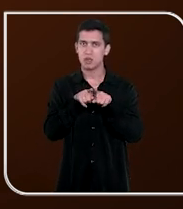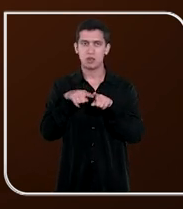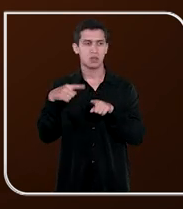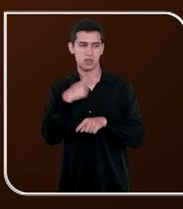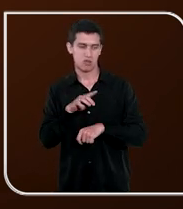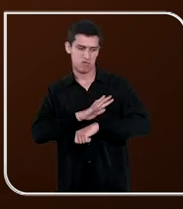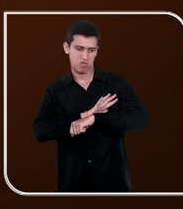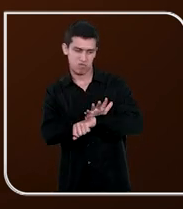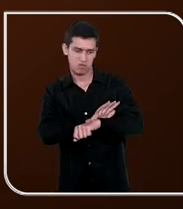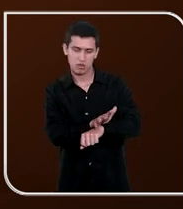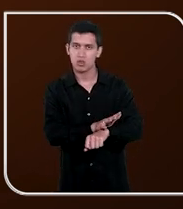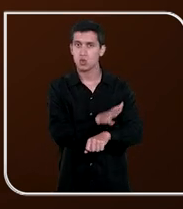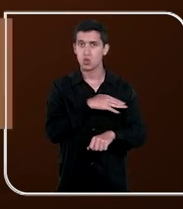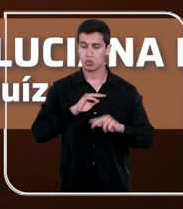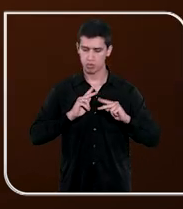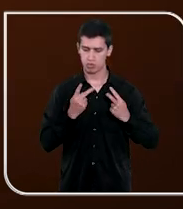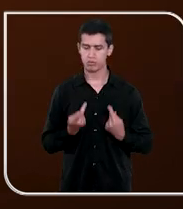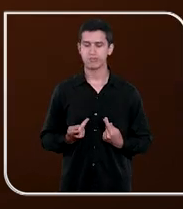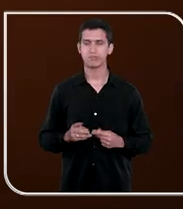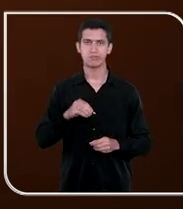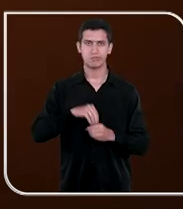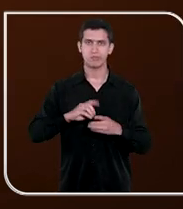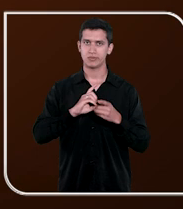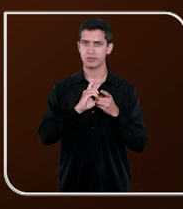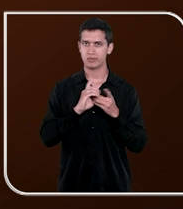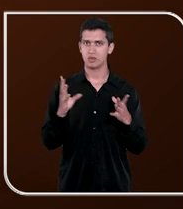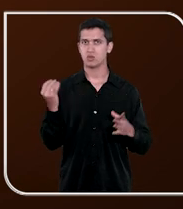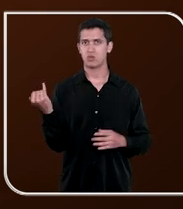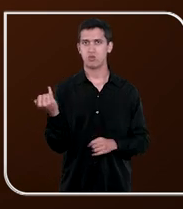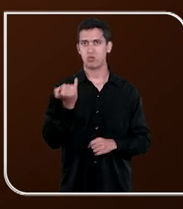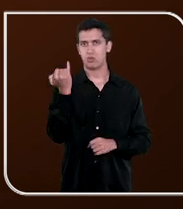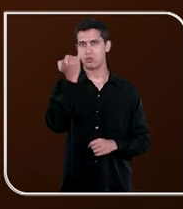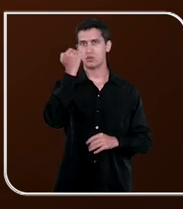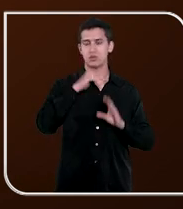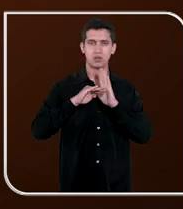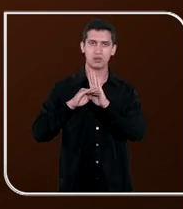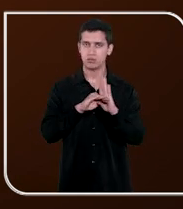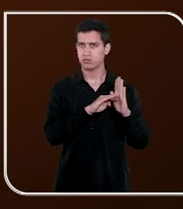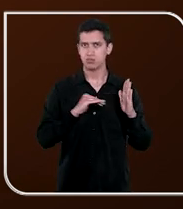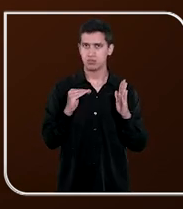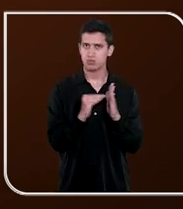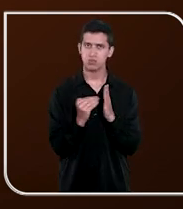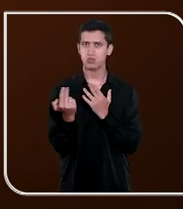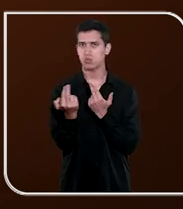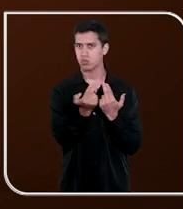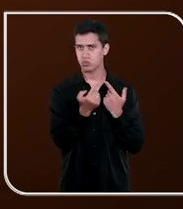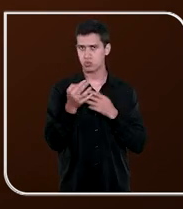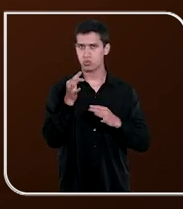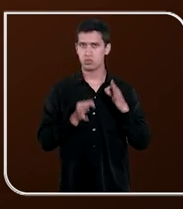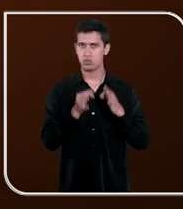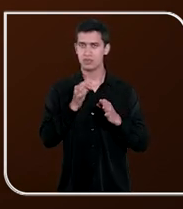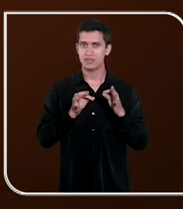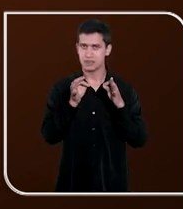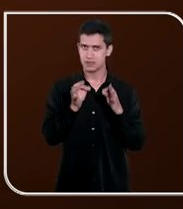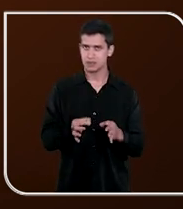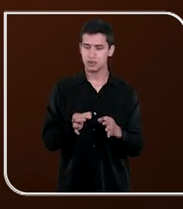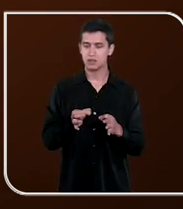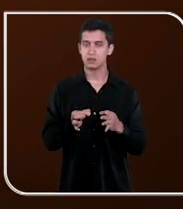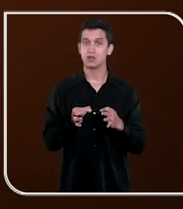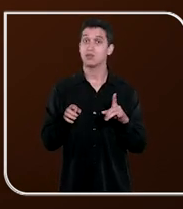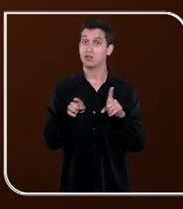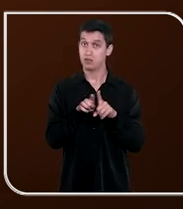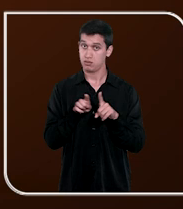discriminação entre os seres humanos são conceitos democráticos, dinâmicos, que propiciam a promoção da igualdade jurídica